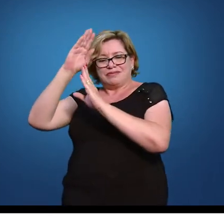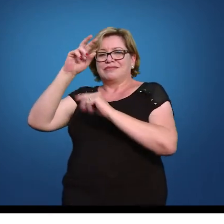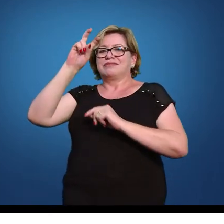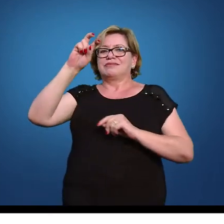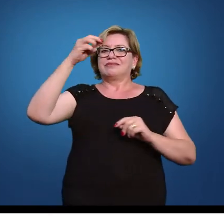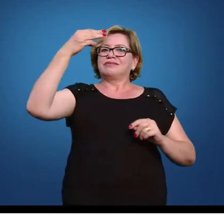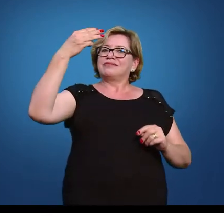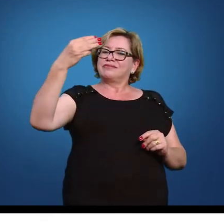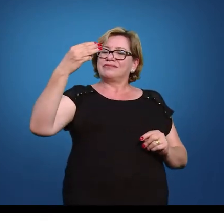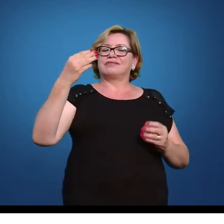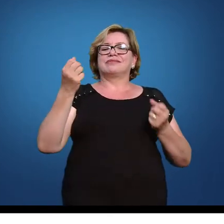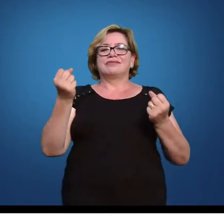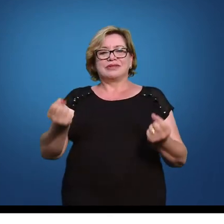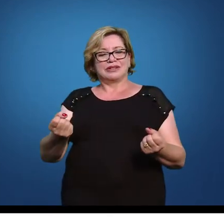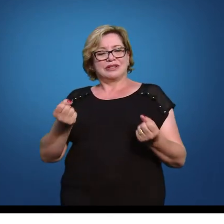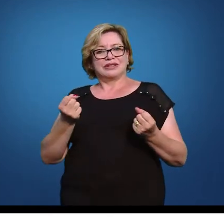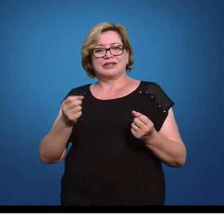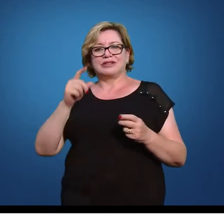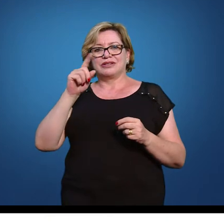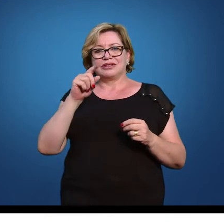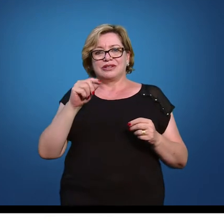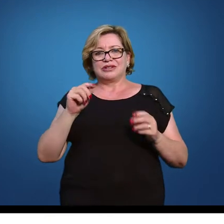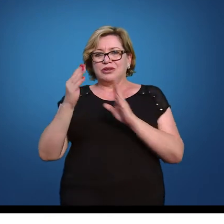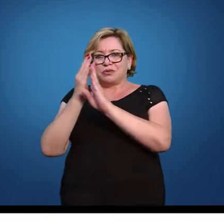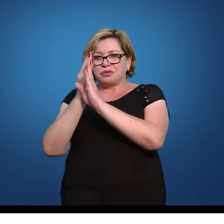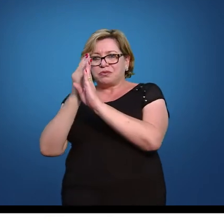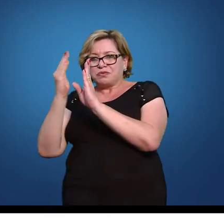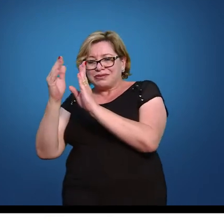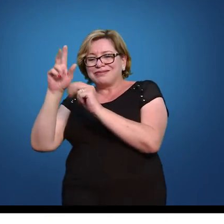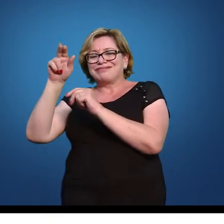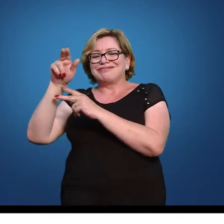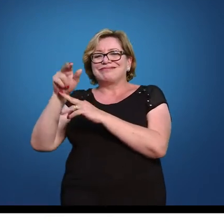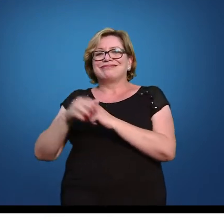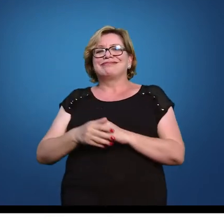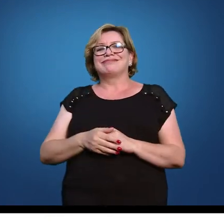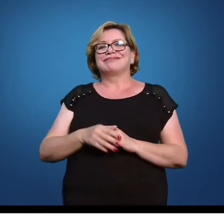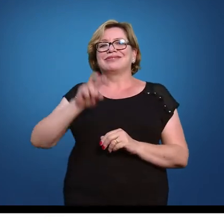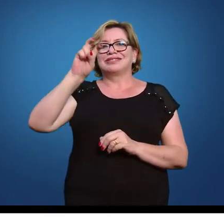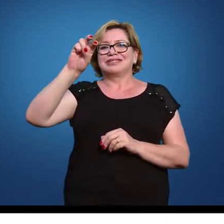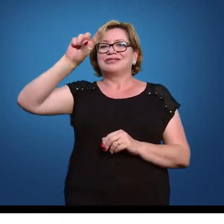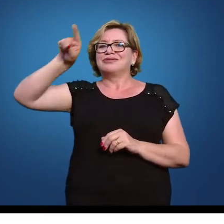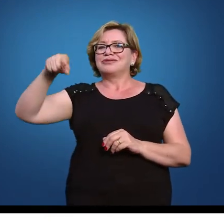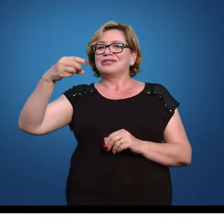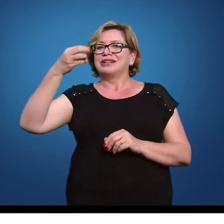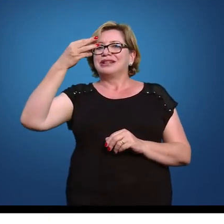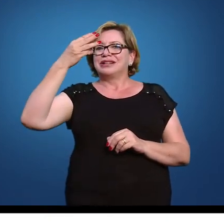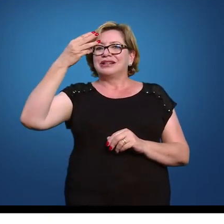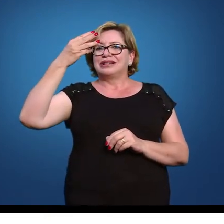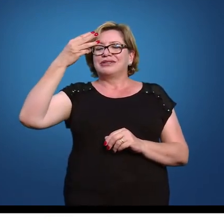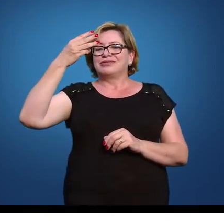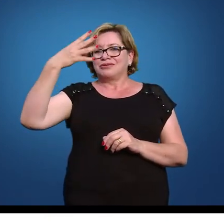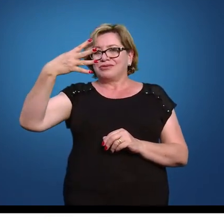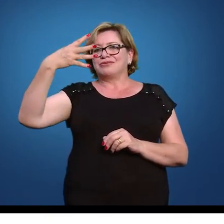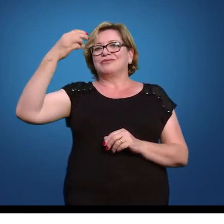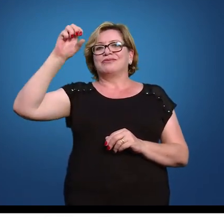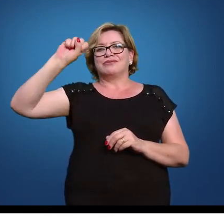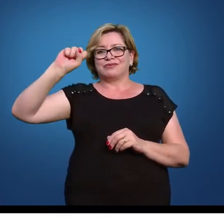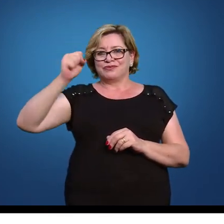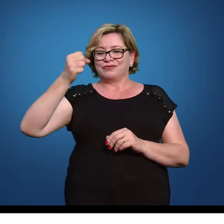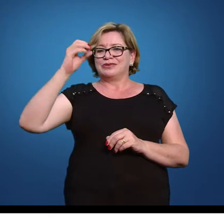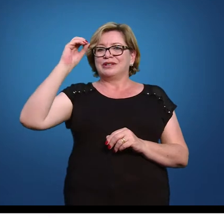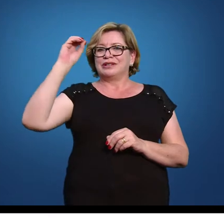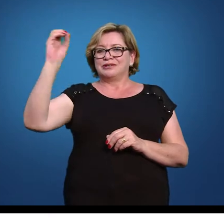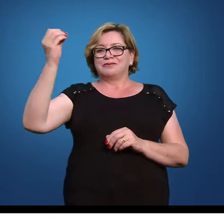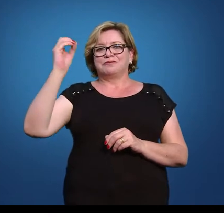a 53 então obviamente que esse pedaço também corresponde a 5,48